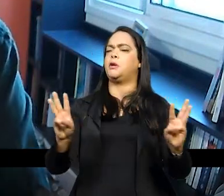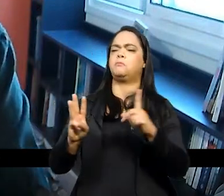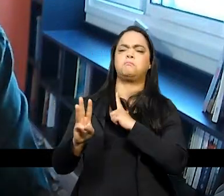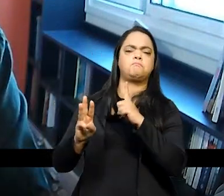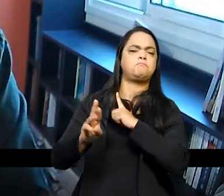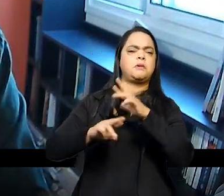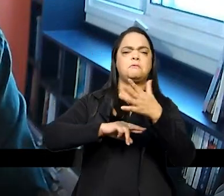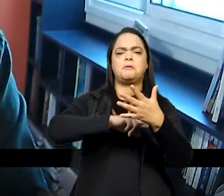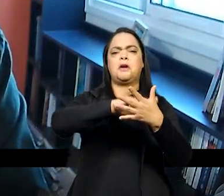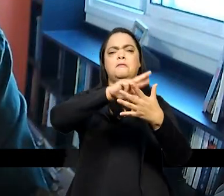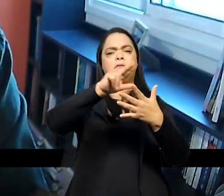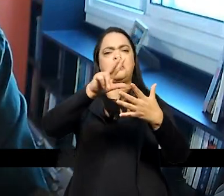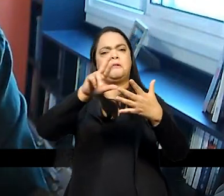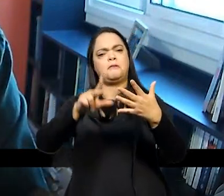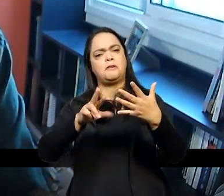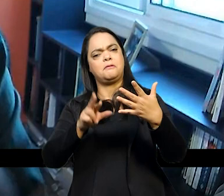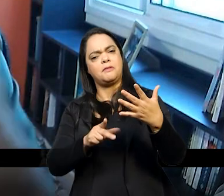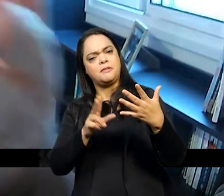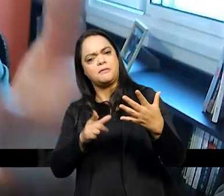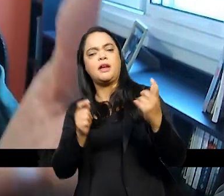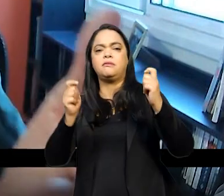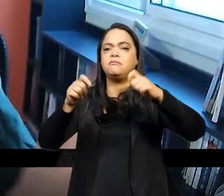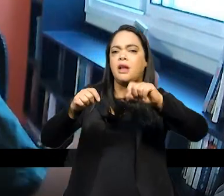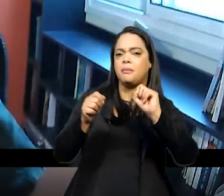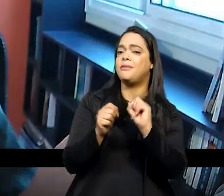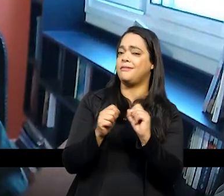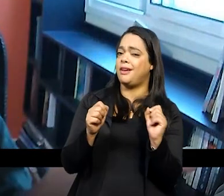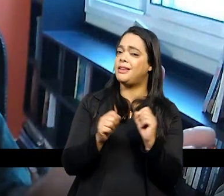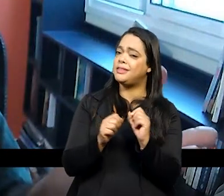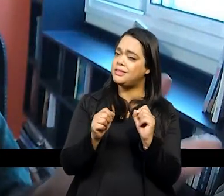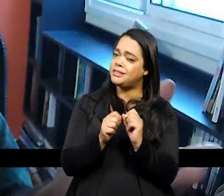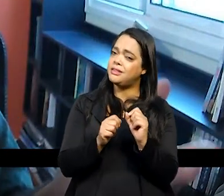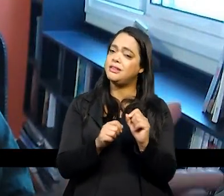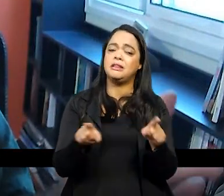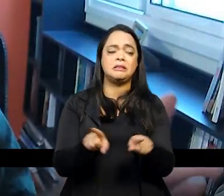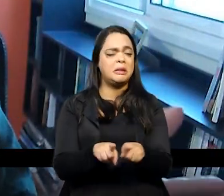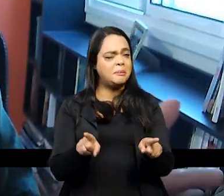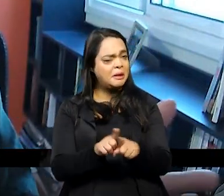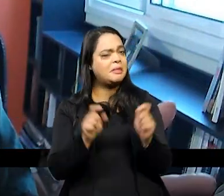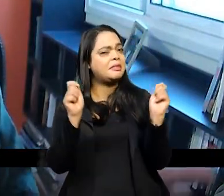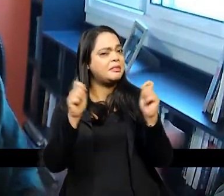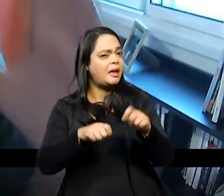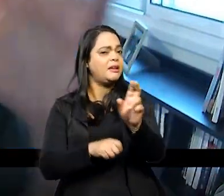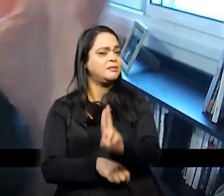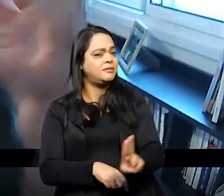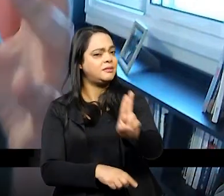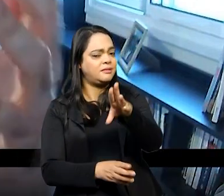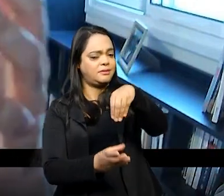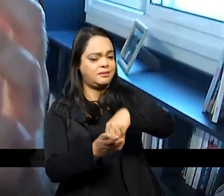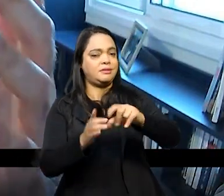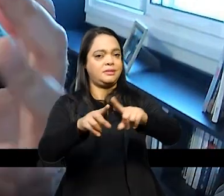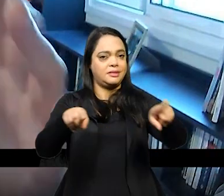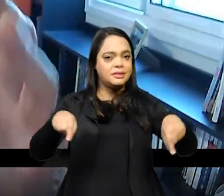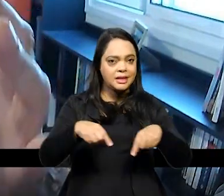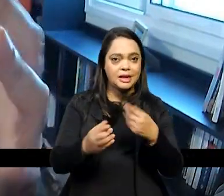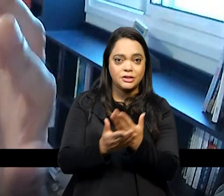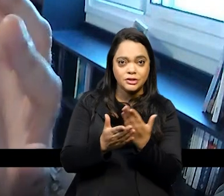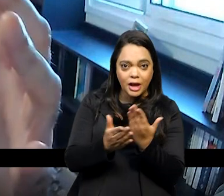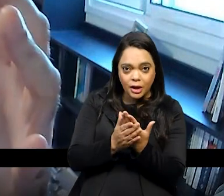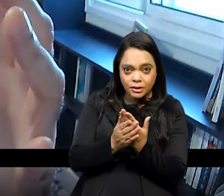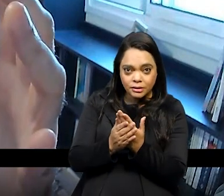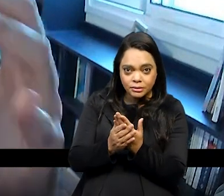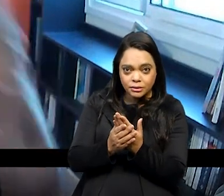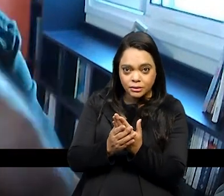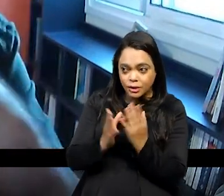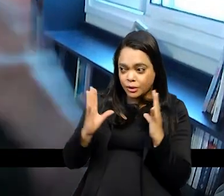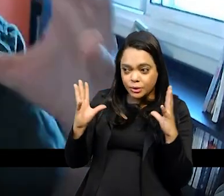de ser produzido e várias maneiras de ser utilizado em sala de aula as duas partes estão de acordo com isso